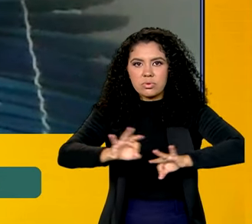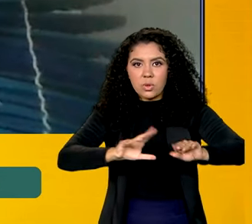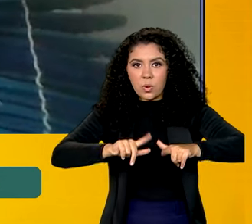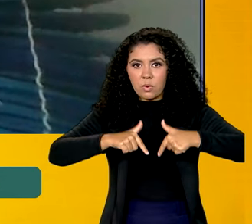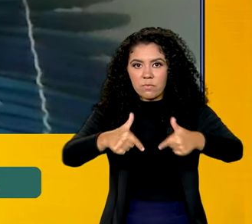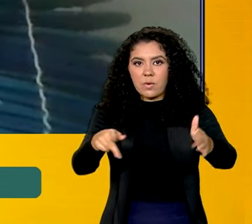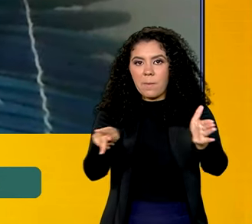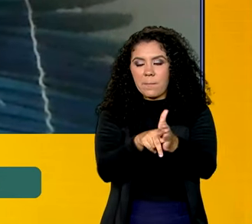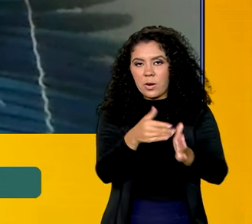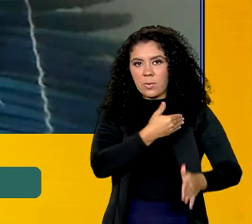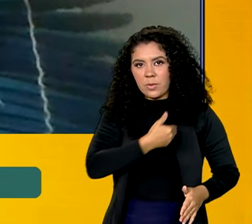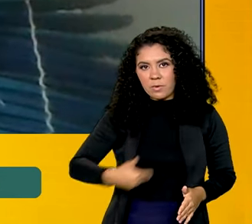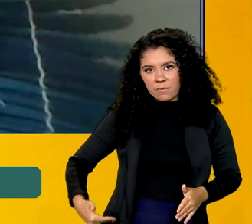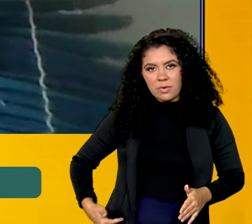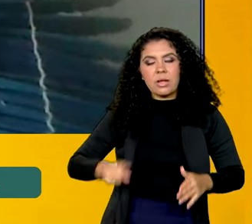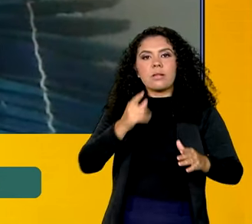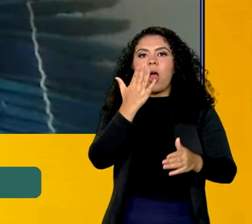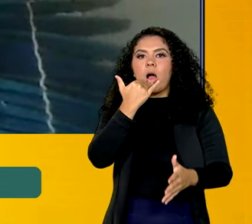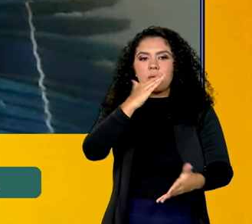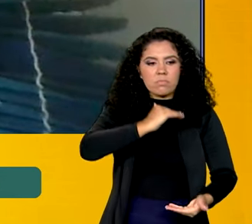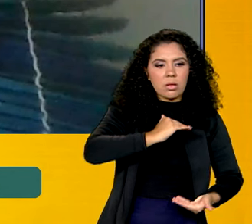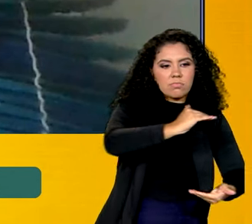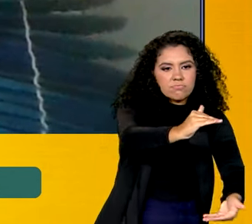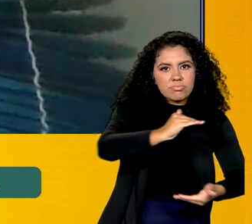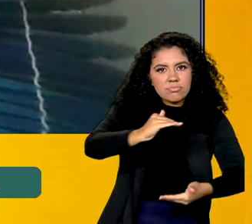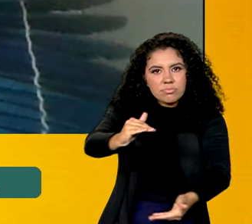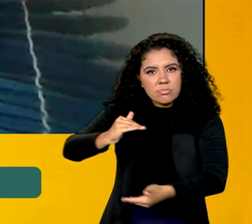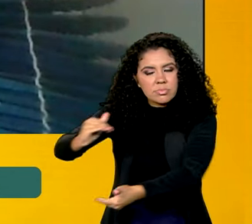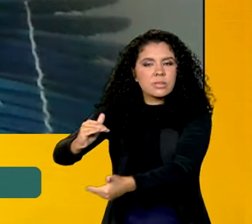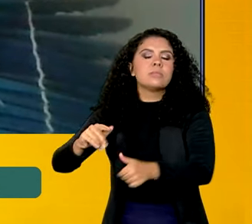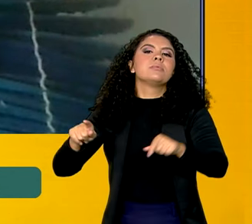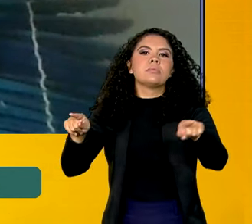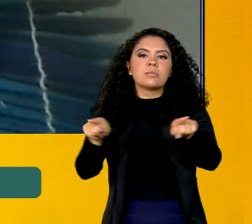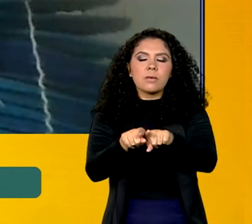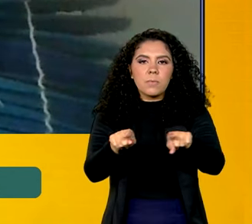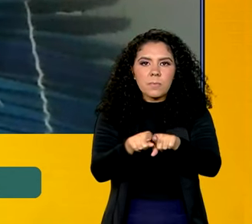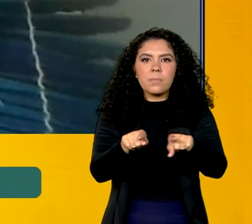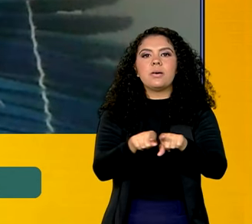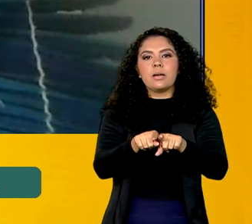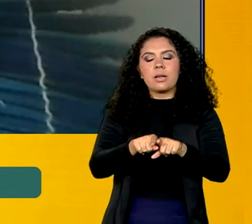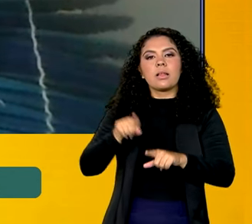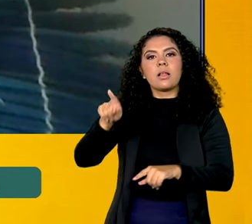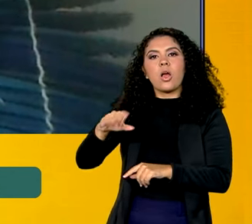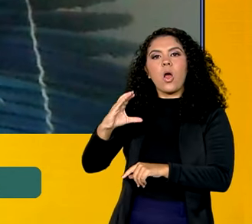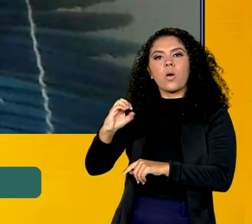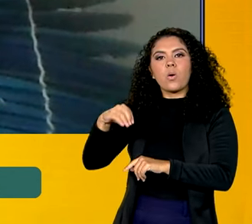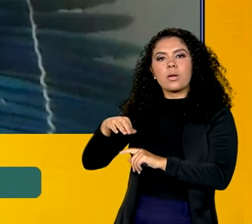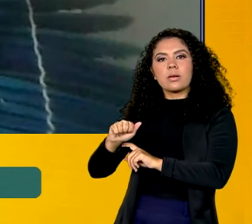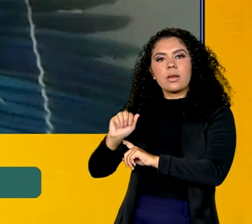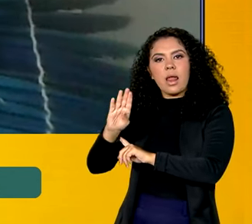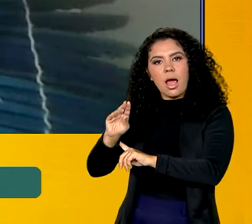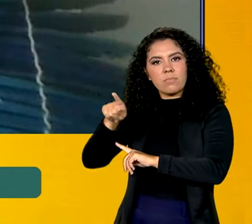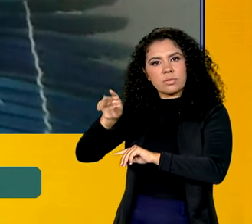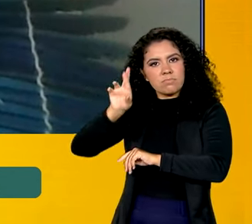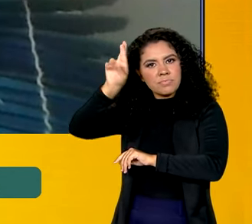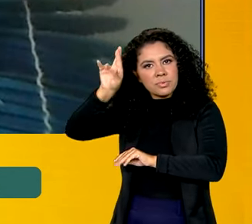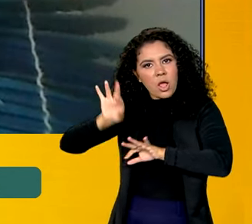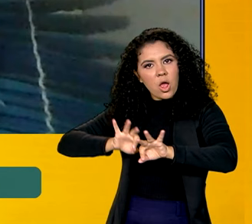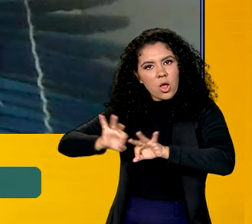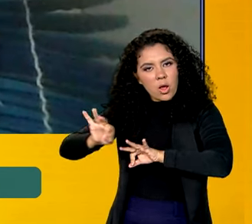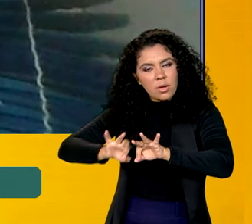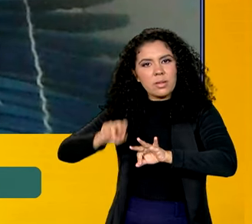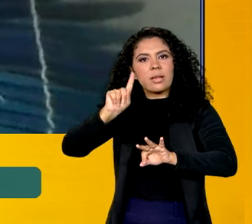brasileiro, vai desde a entrega de cestas de alimentos, uma operação organizada pela CONAB, Ministério do Desenvolvimento Social que combate à fome,